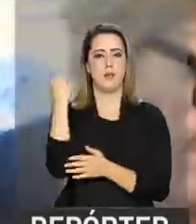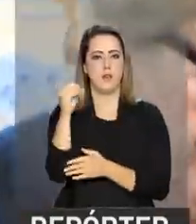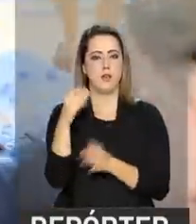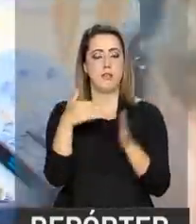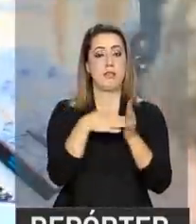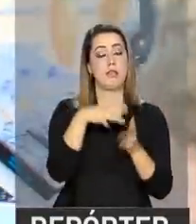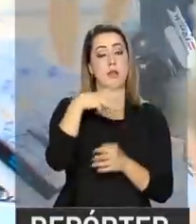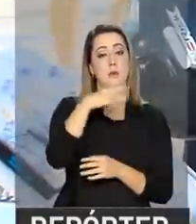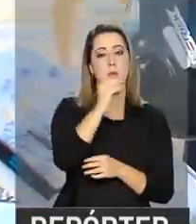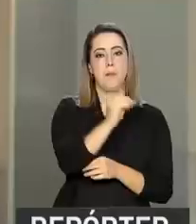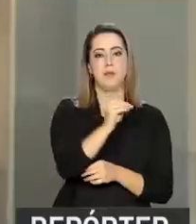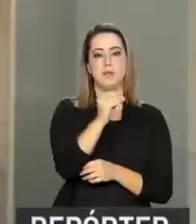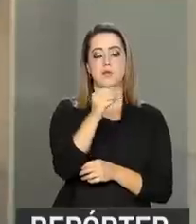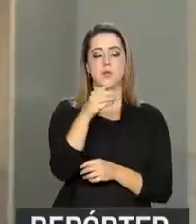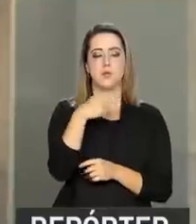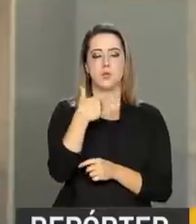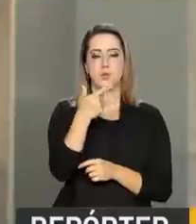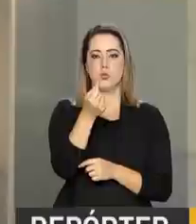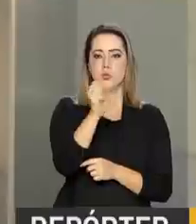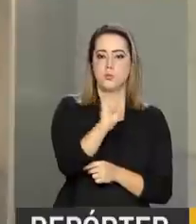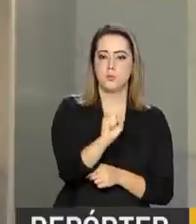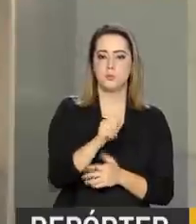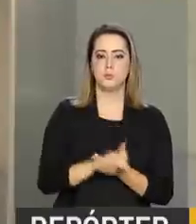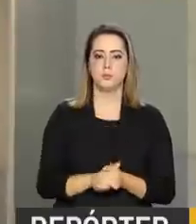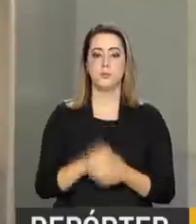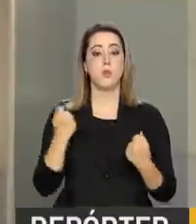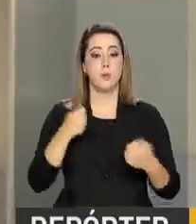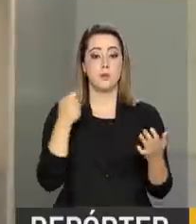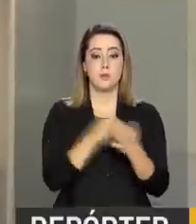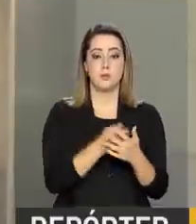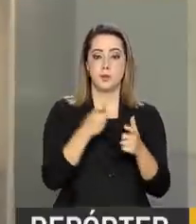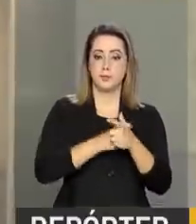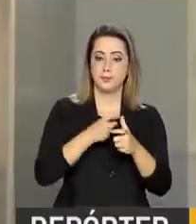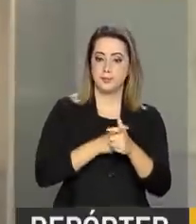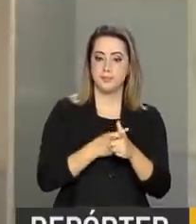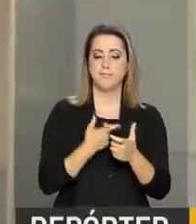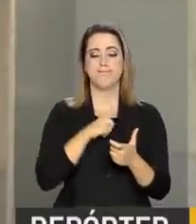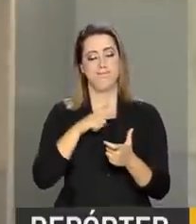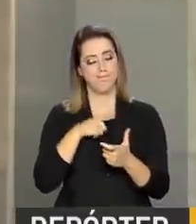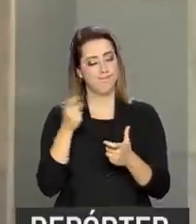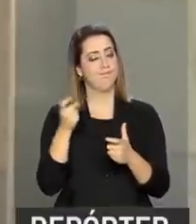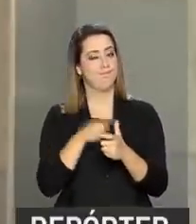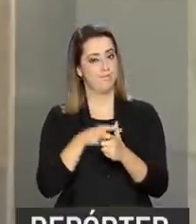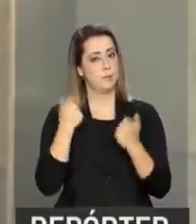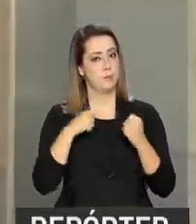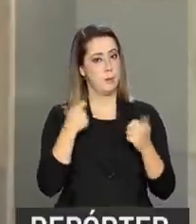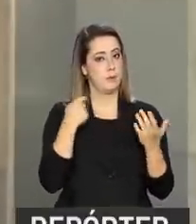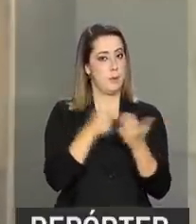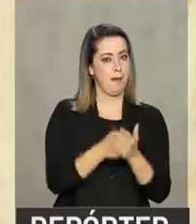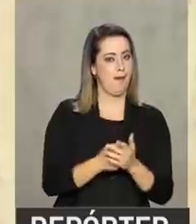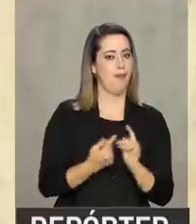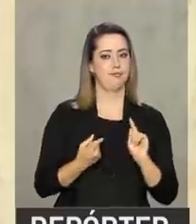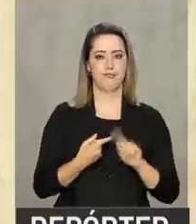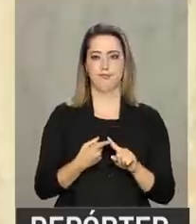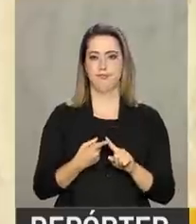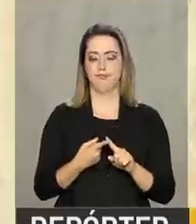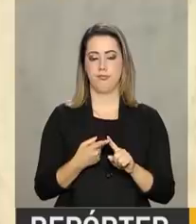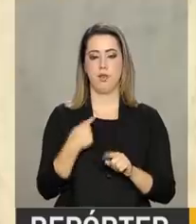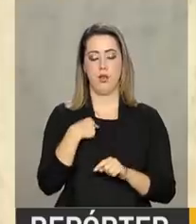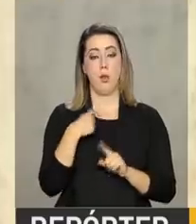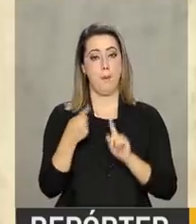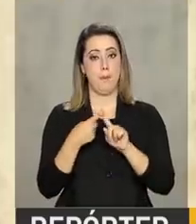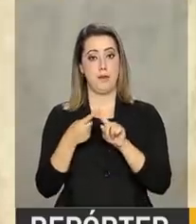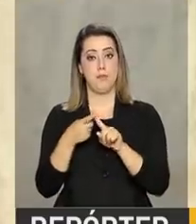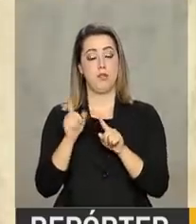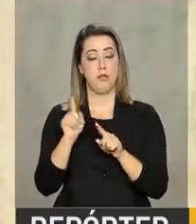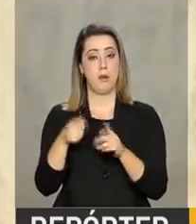março de 2018. Primeiro ia me atualizar em meus débitos, né? Cheio de dívidas por aí, primeiro passo. Primeira coisa que eu ia